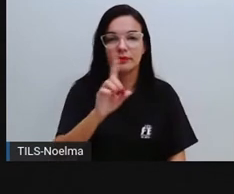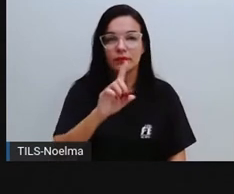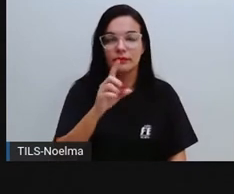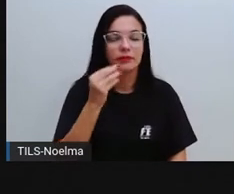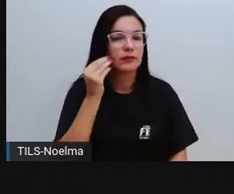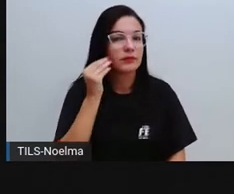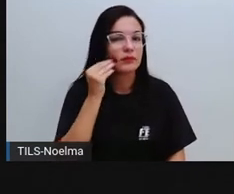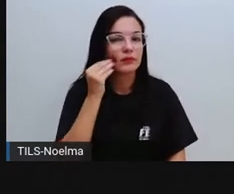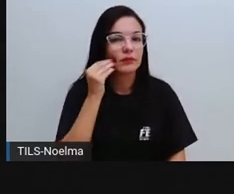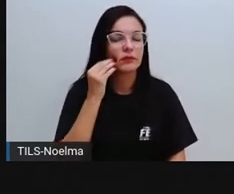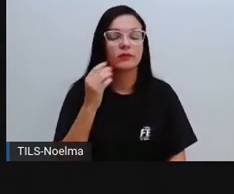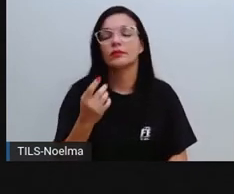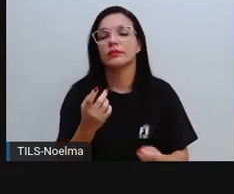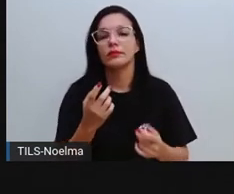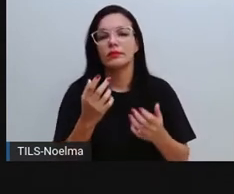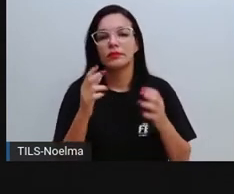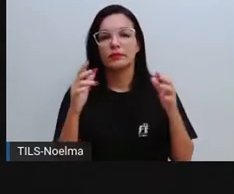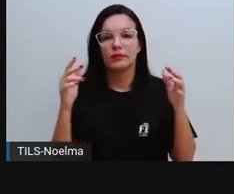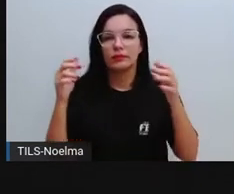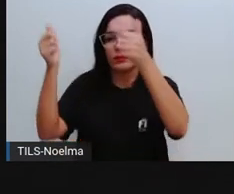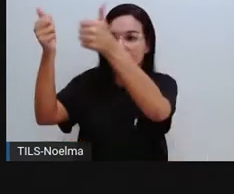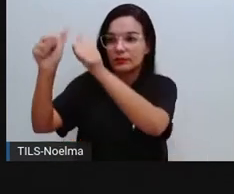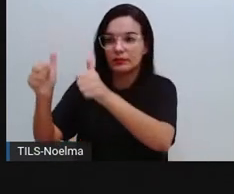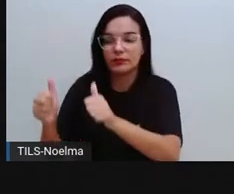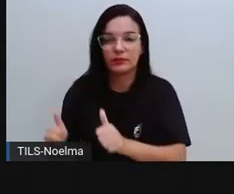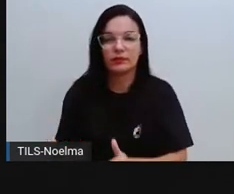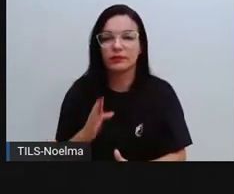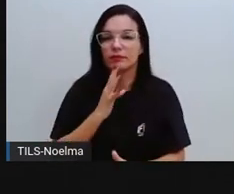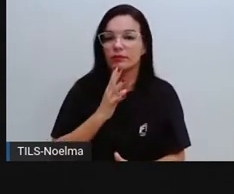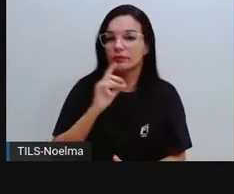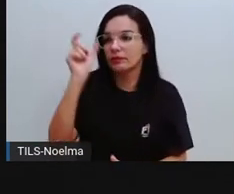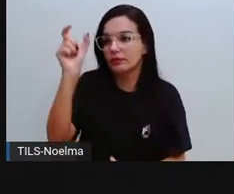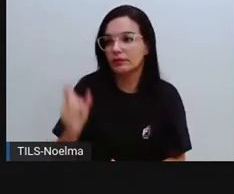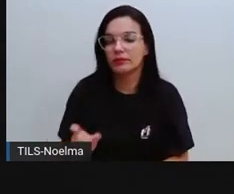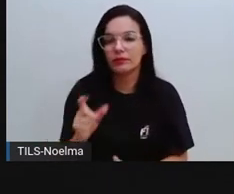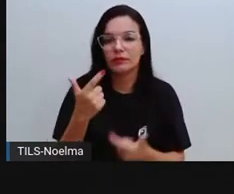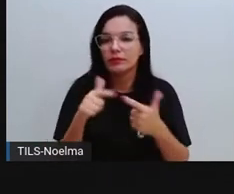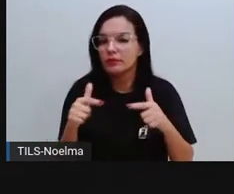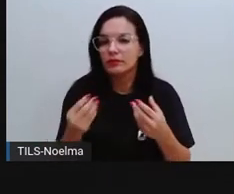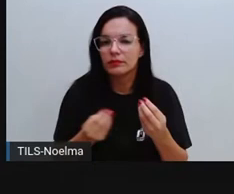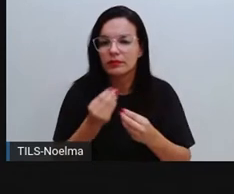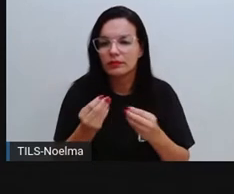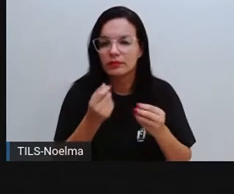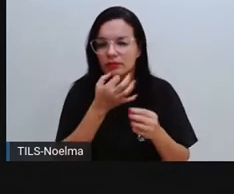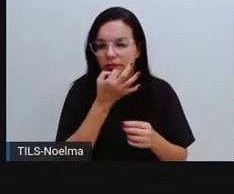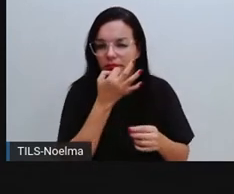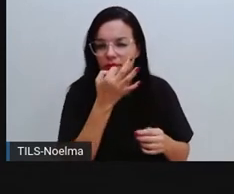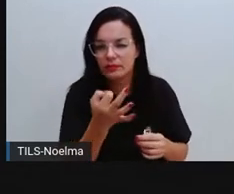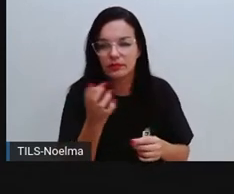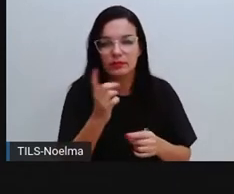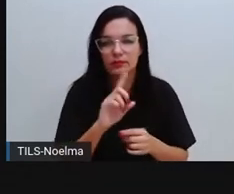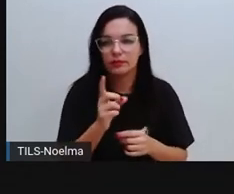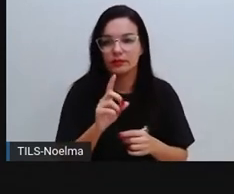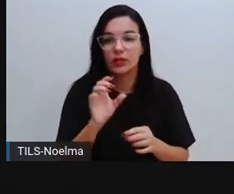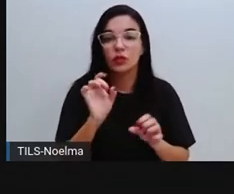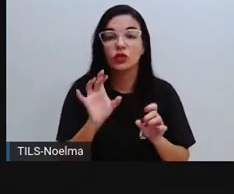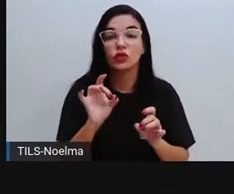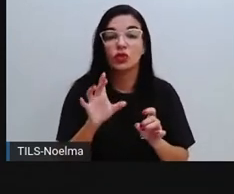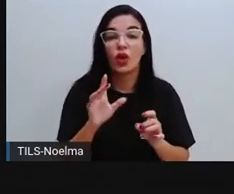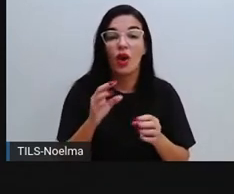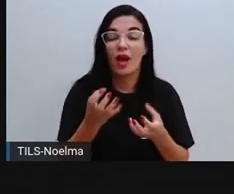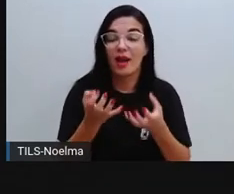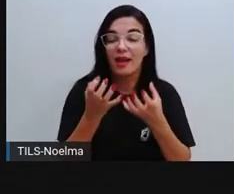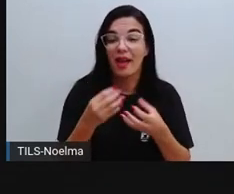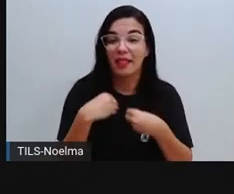conhecidos e não tem como objetivo satirizar uma situação atual. simplesmente provoca riso